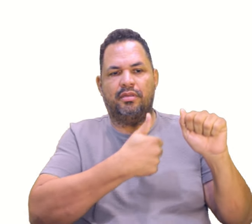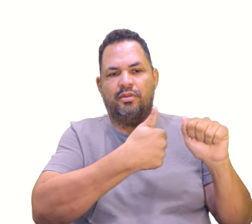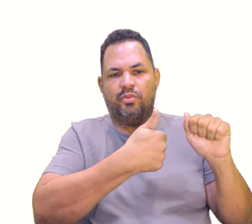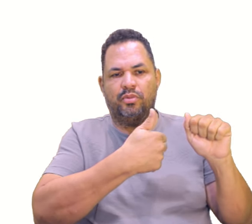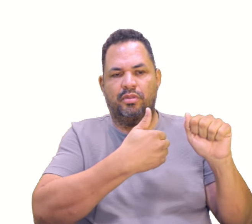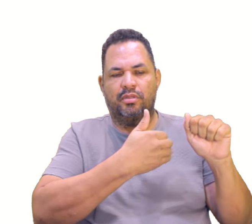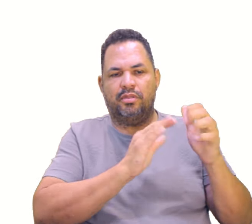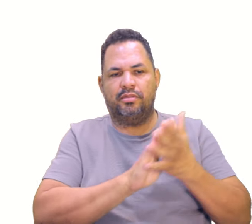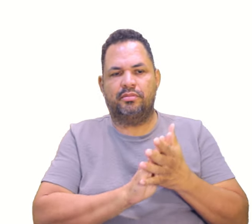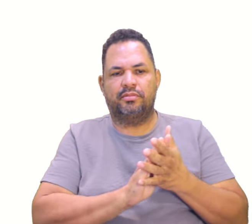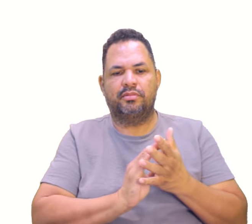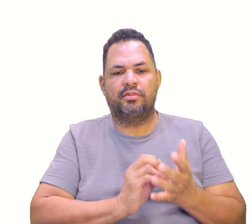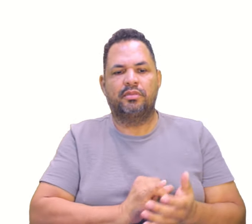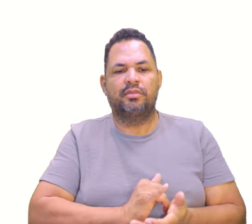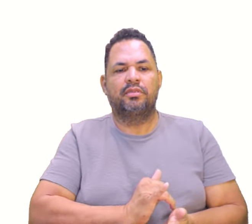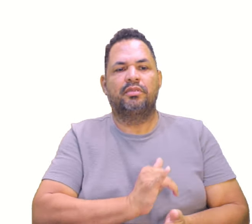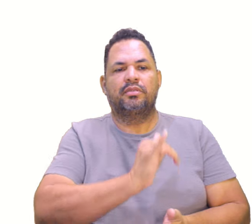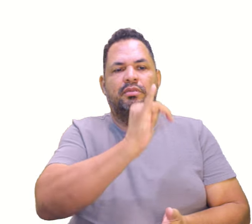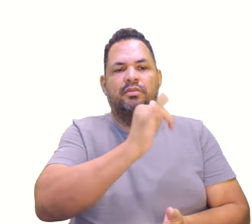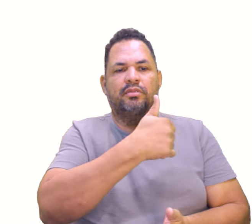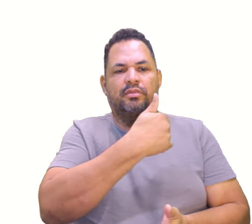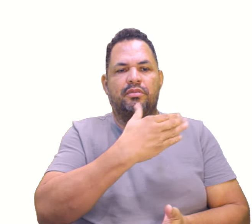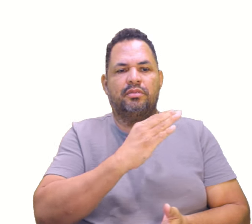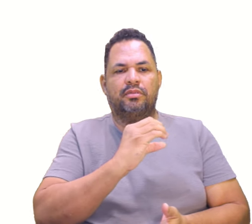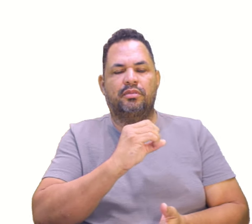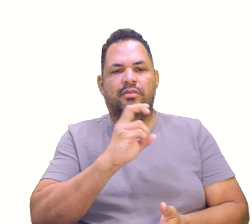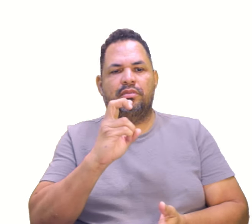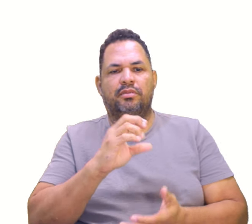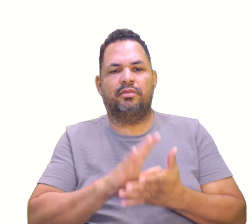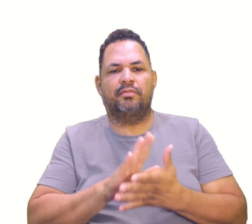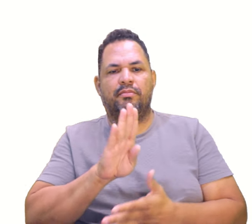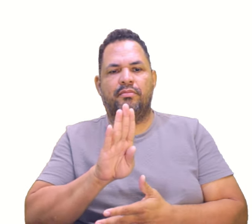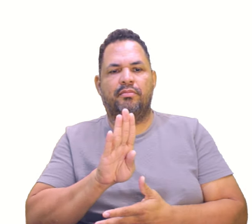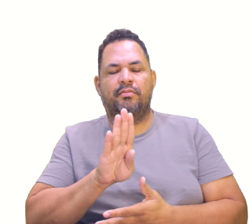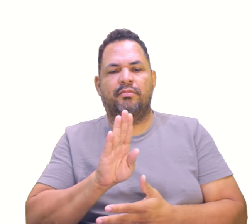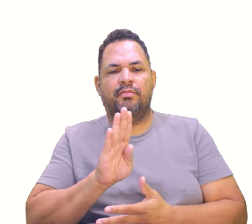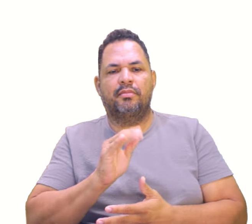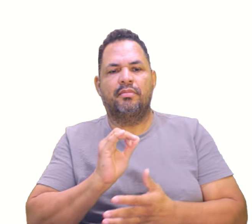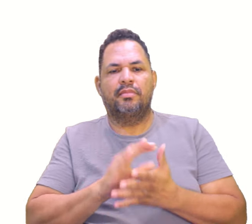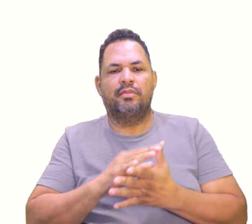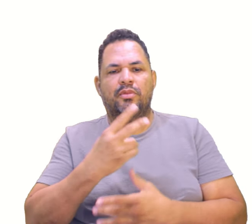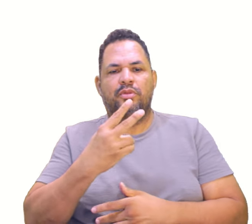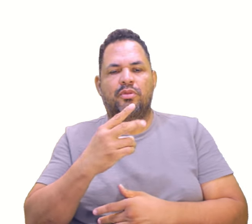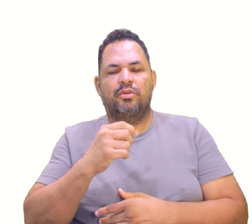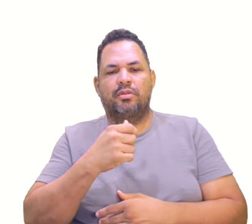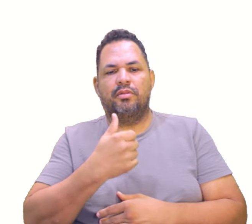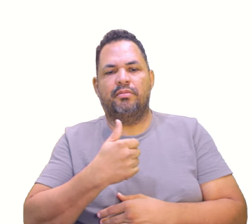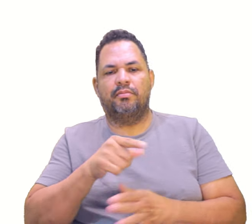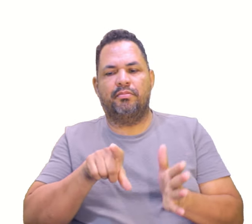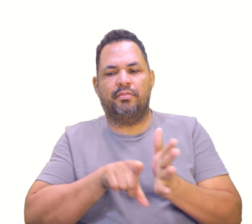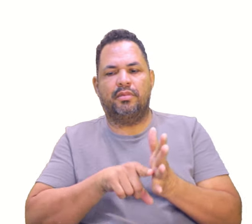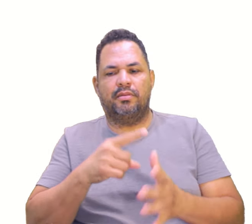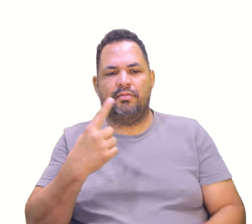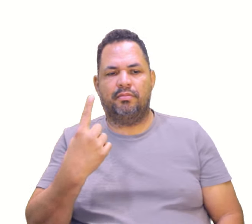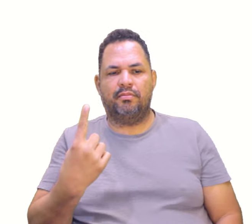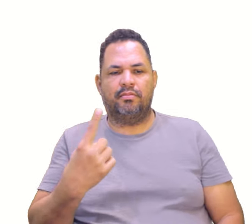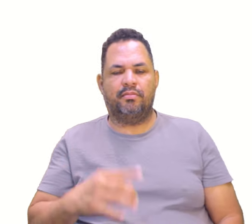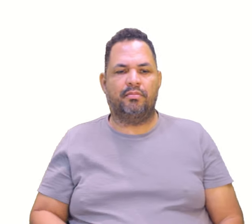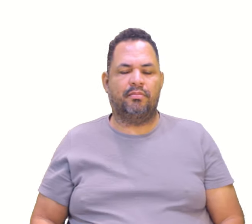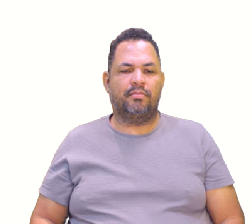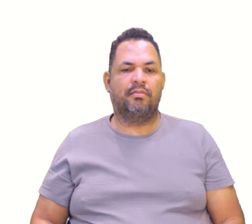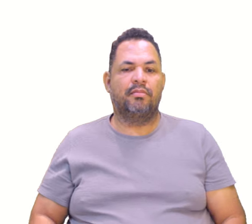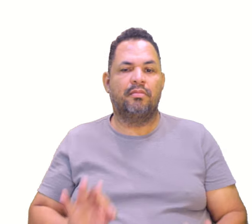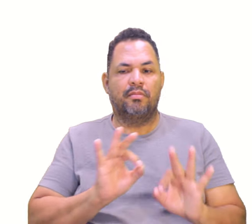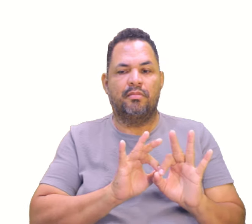coordenadas 10 e 5 e o ponto B tem coordenadas 2 e menos 1. E a